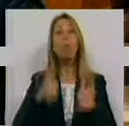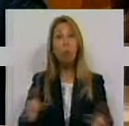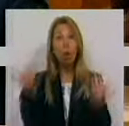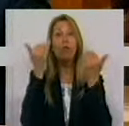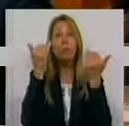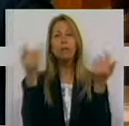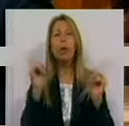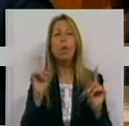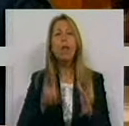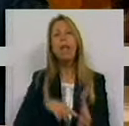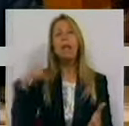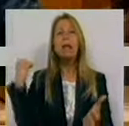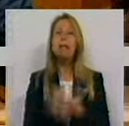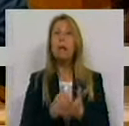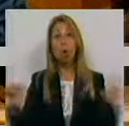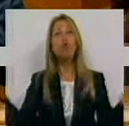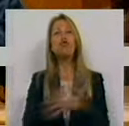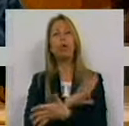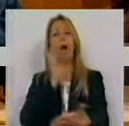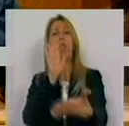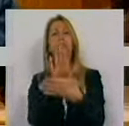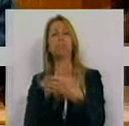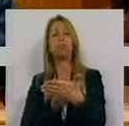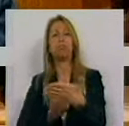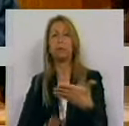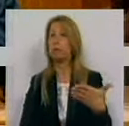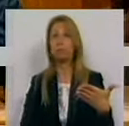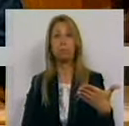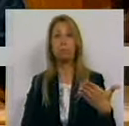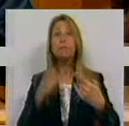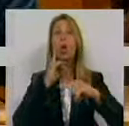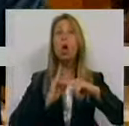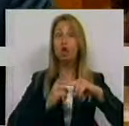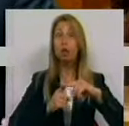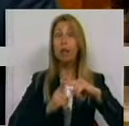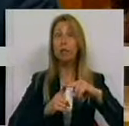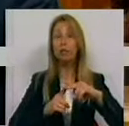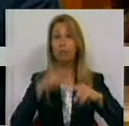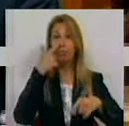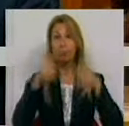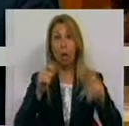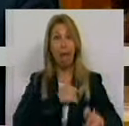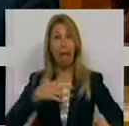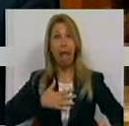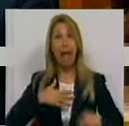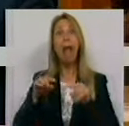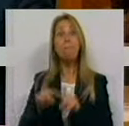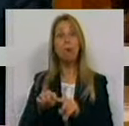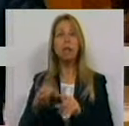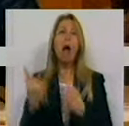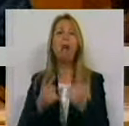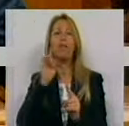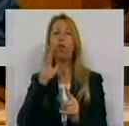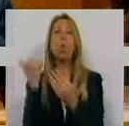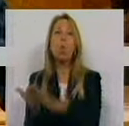sempre enchem as páginas de jornais. O sucesso dos empresários nem sempre é valorizado. A competência dos portugueses